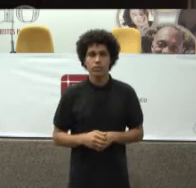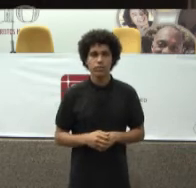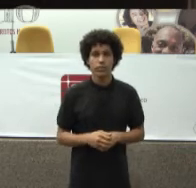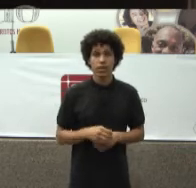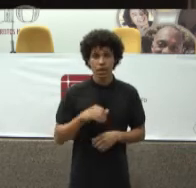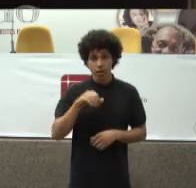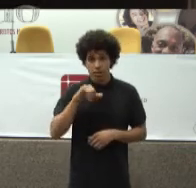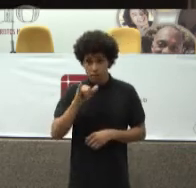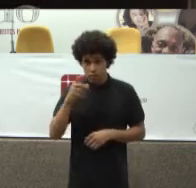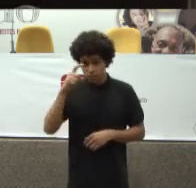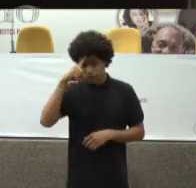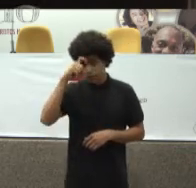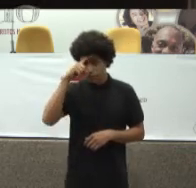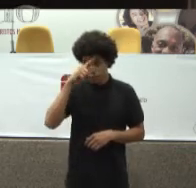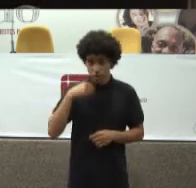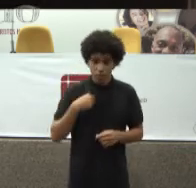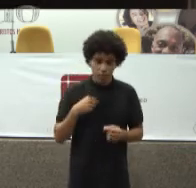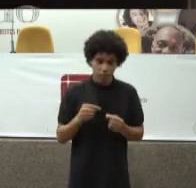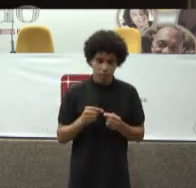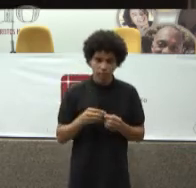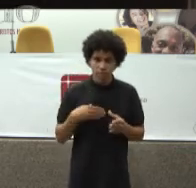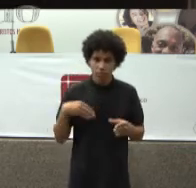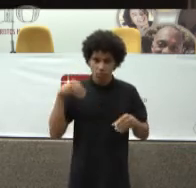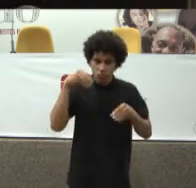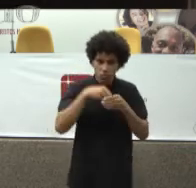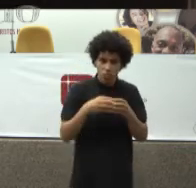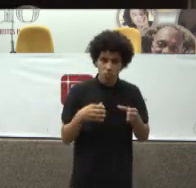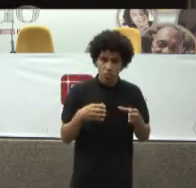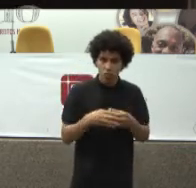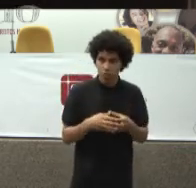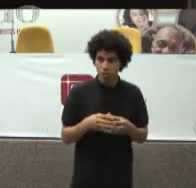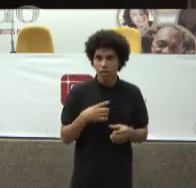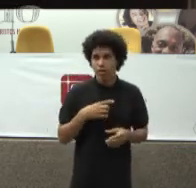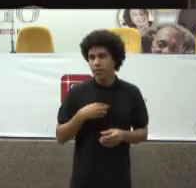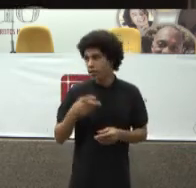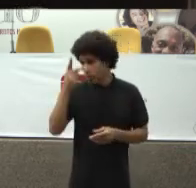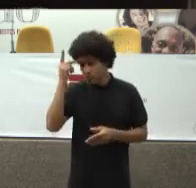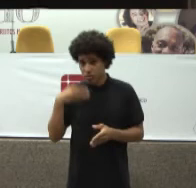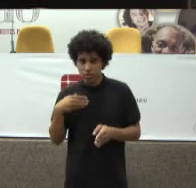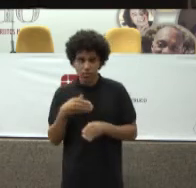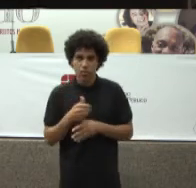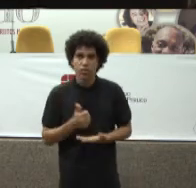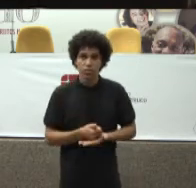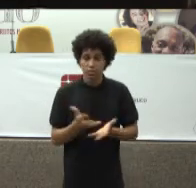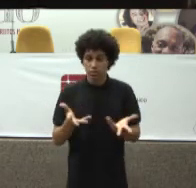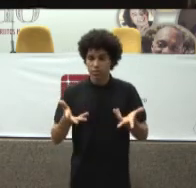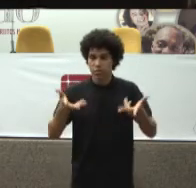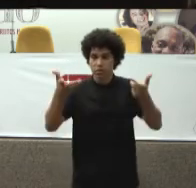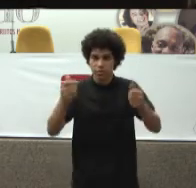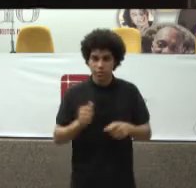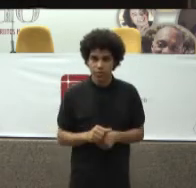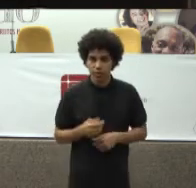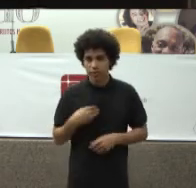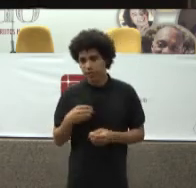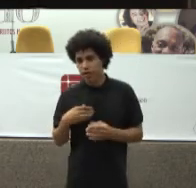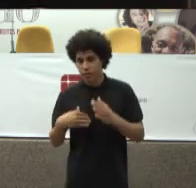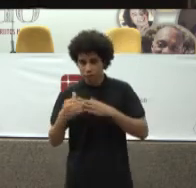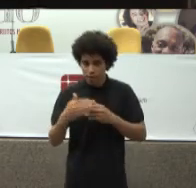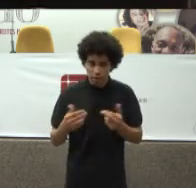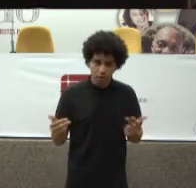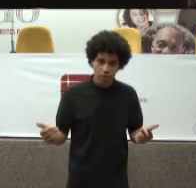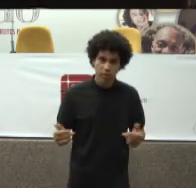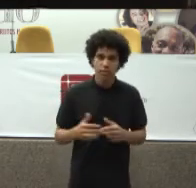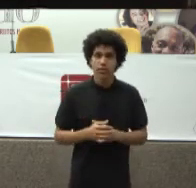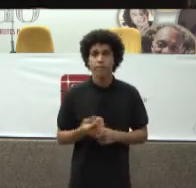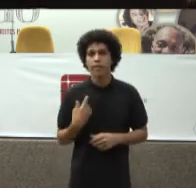exemplo De uma rede De urgência e emergência Vem os incentivos Vem os incrementos E é essa